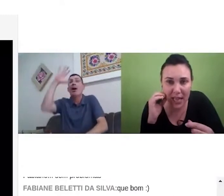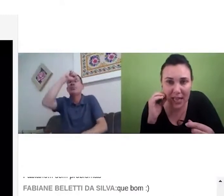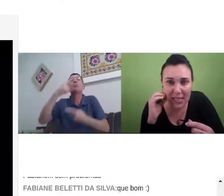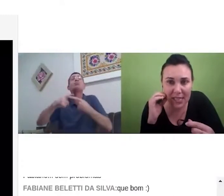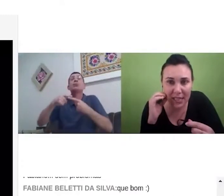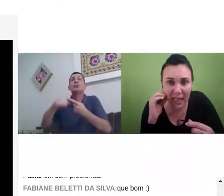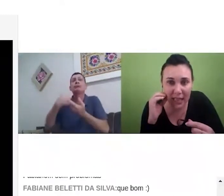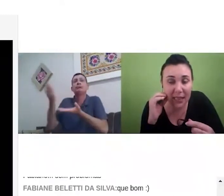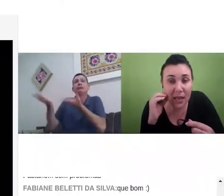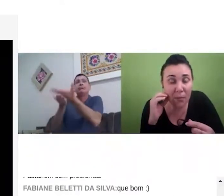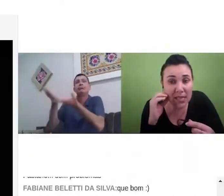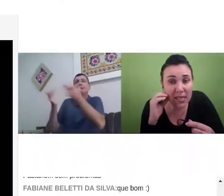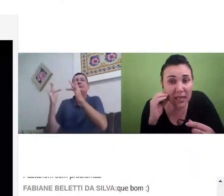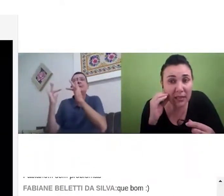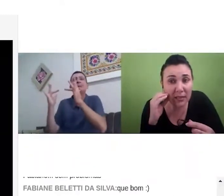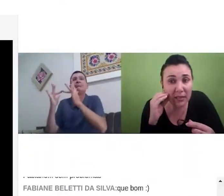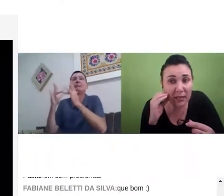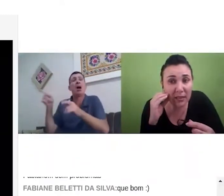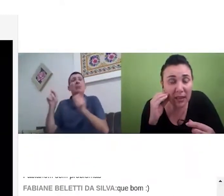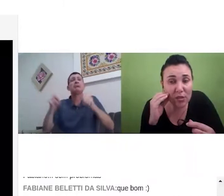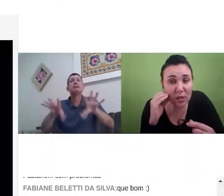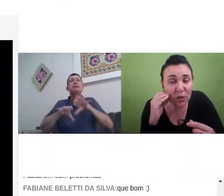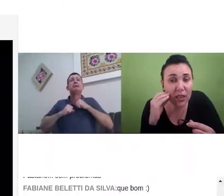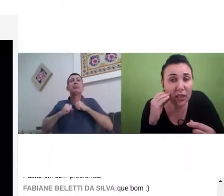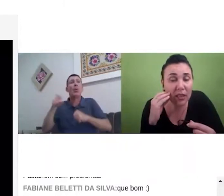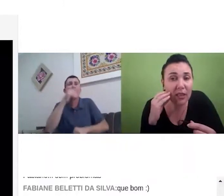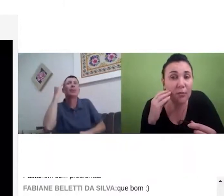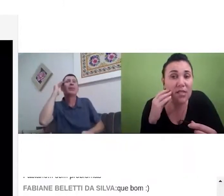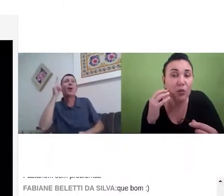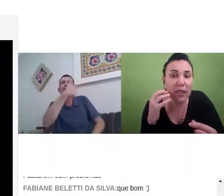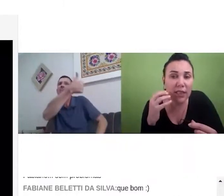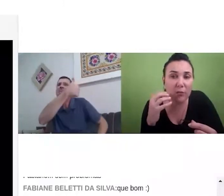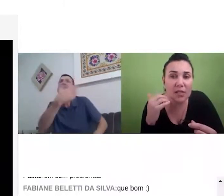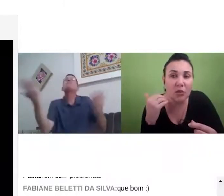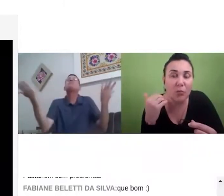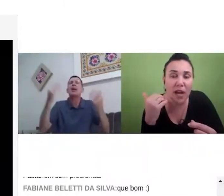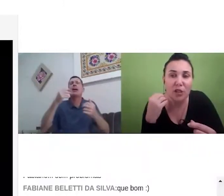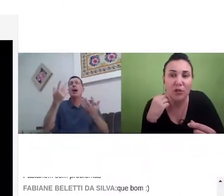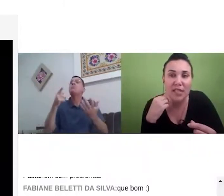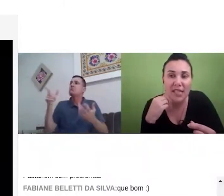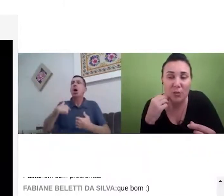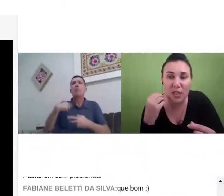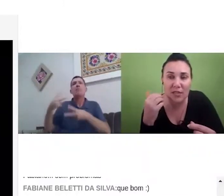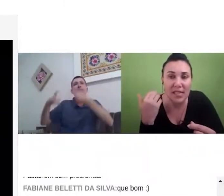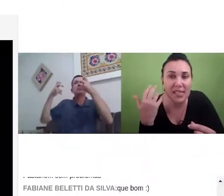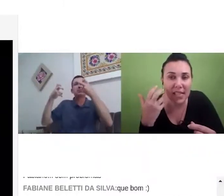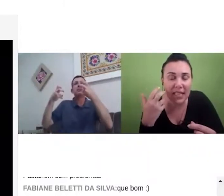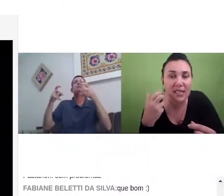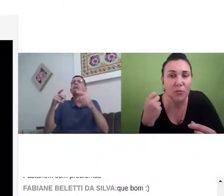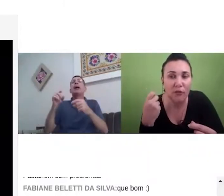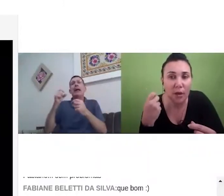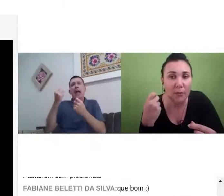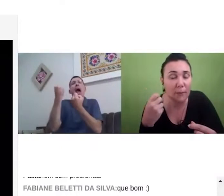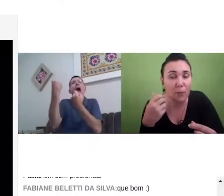língua de sinais, nem nada, mas eu sinto que, eu me sinto acolhida, eu me sinto parte da universidade, eles